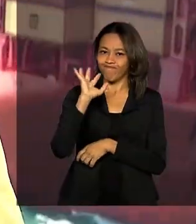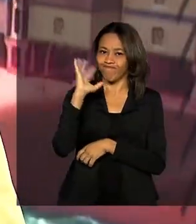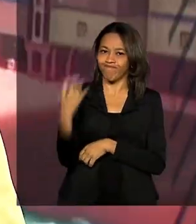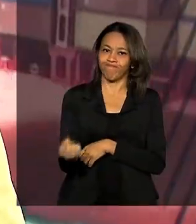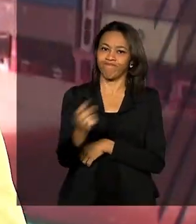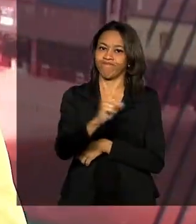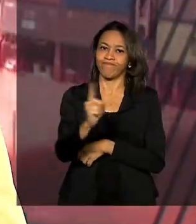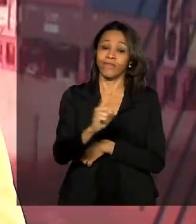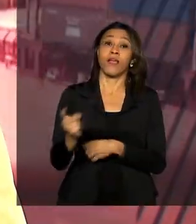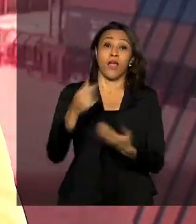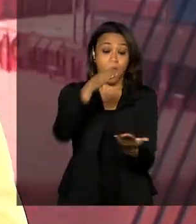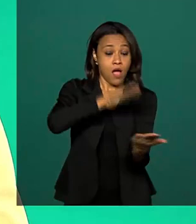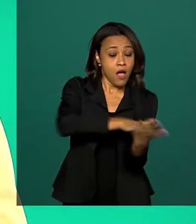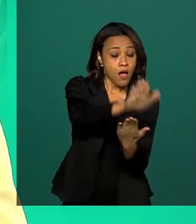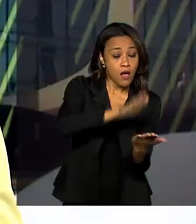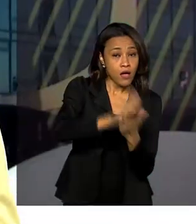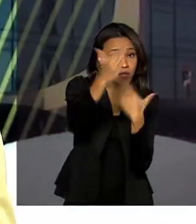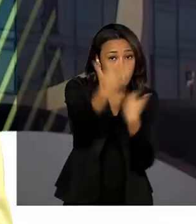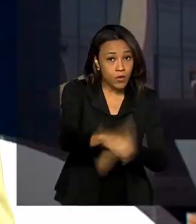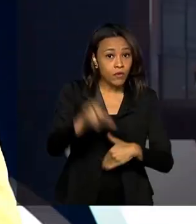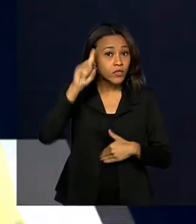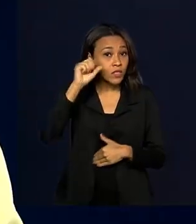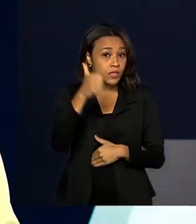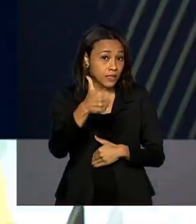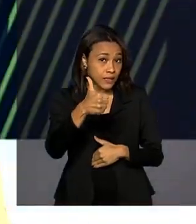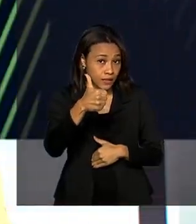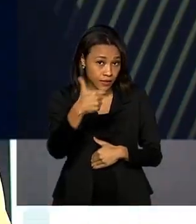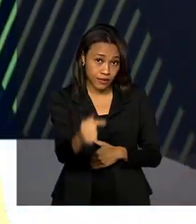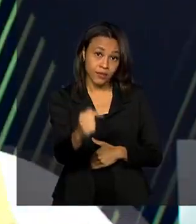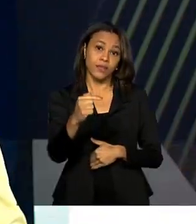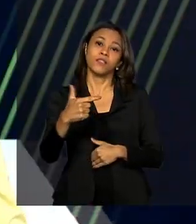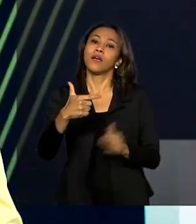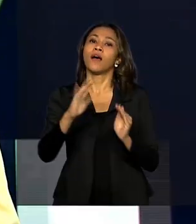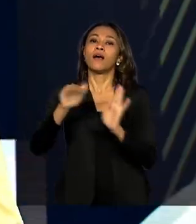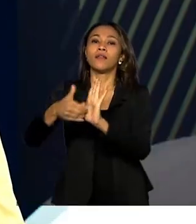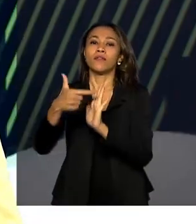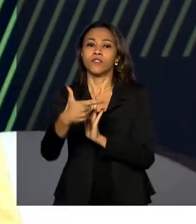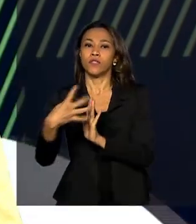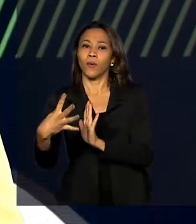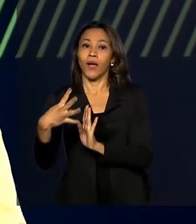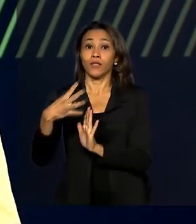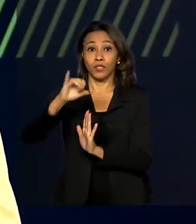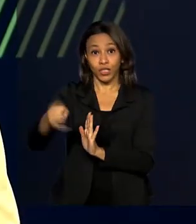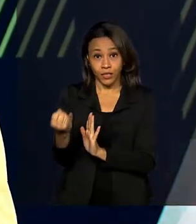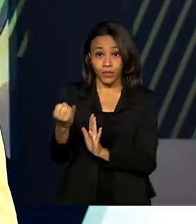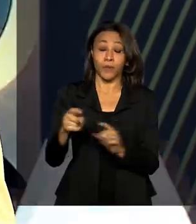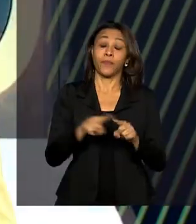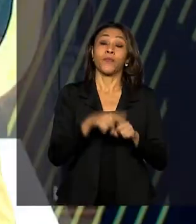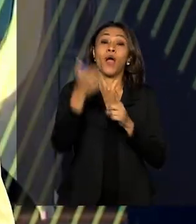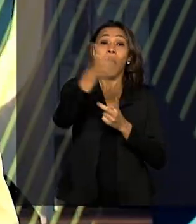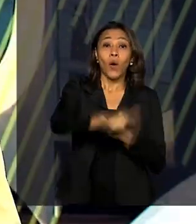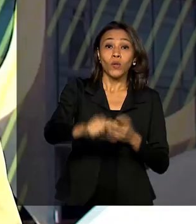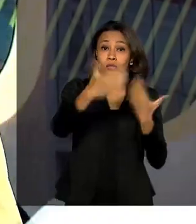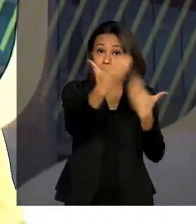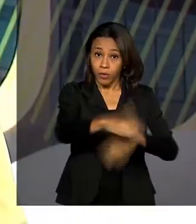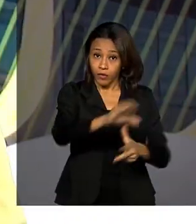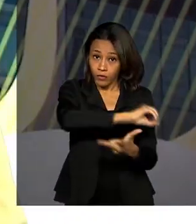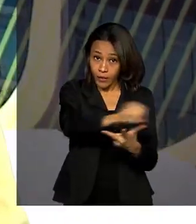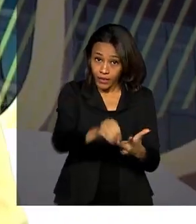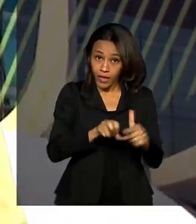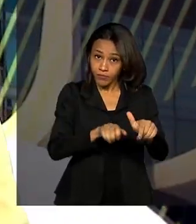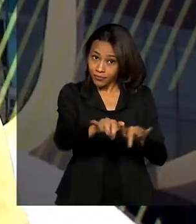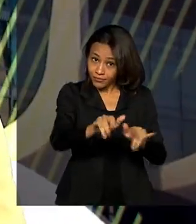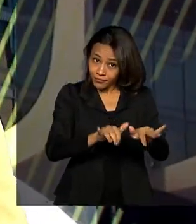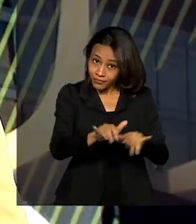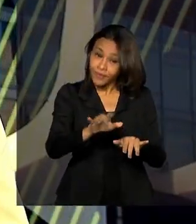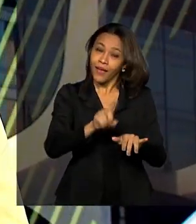provas da versão impressa serão nos dias 17 e 24 de janeiro. Já a versão digital, inédita nesta edição, será